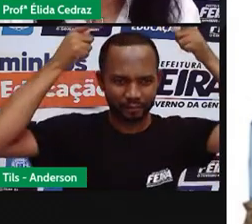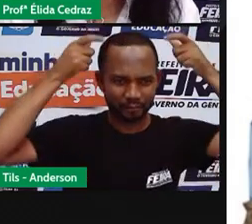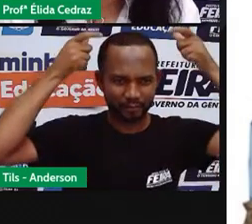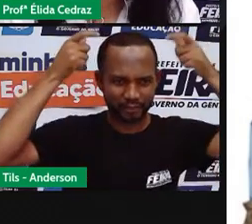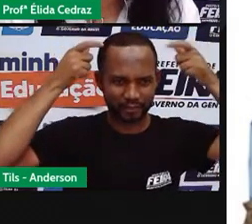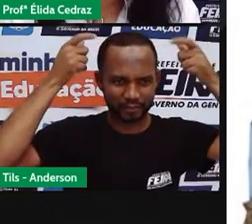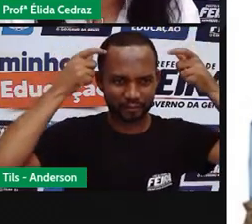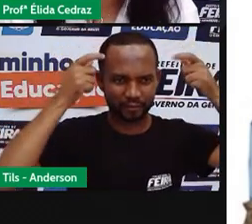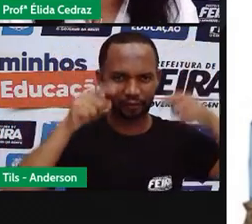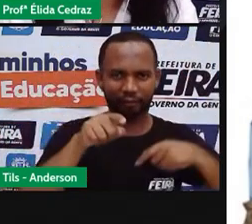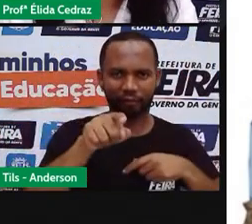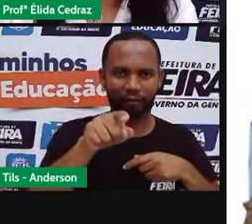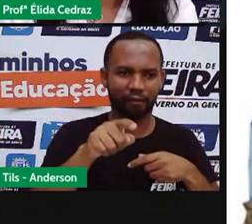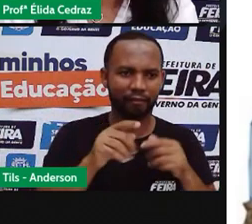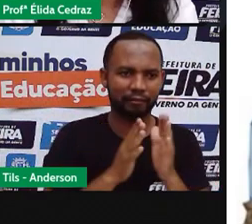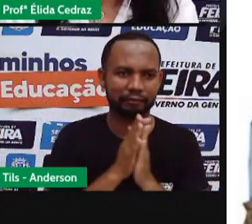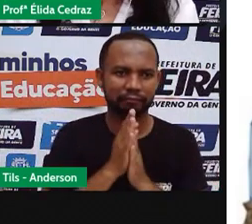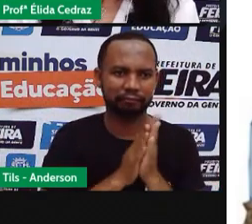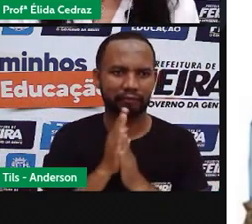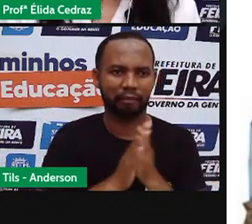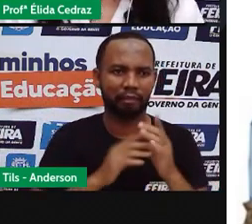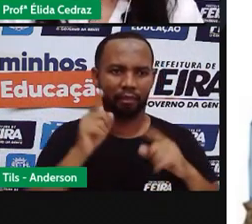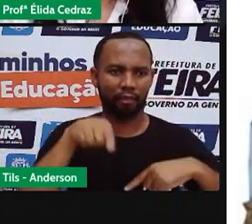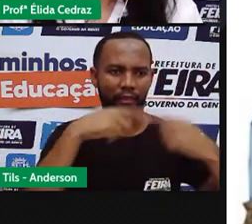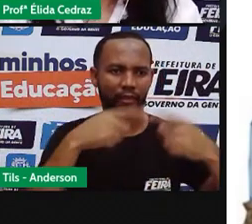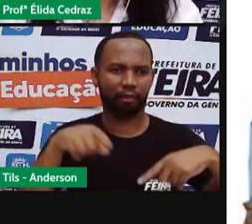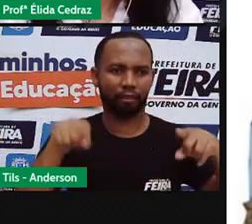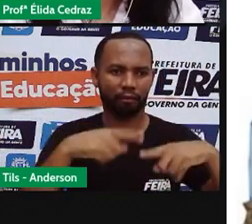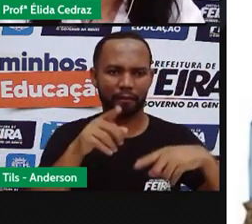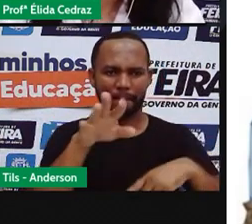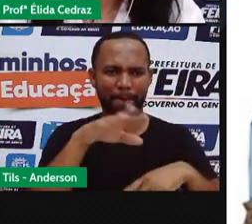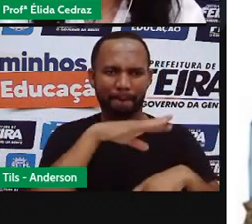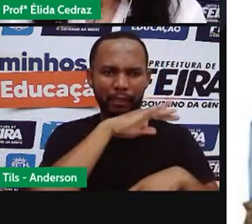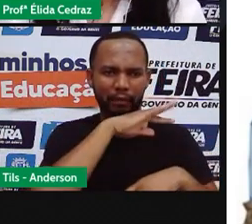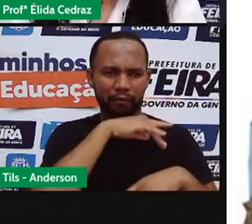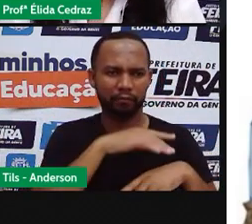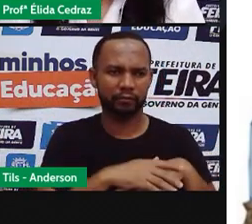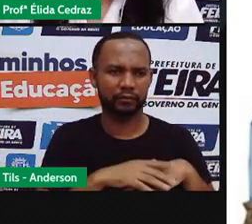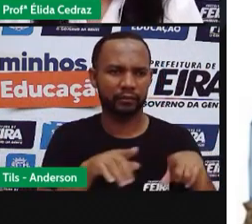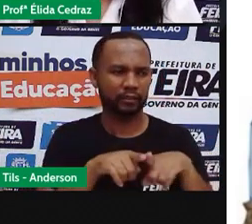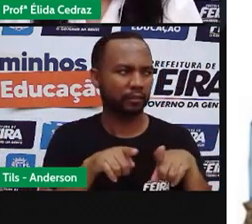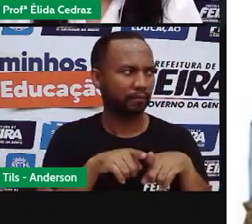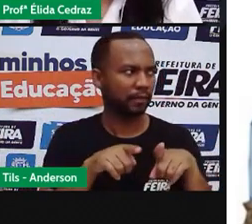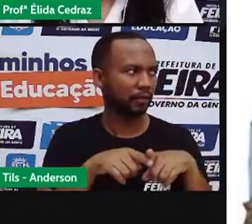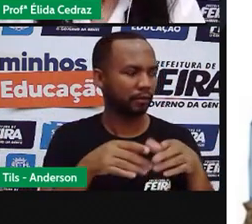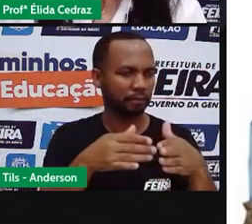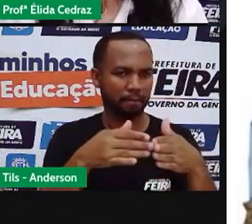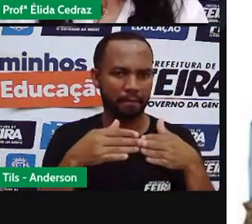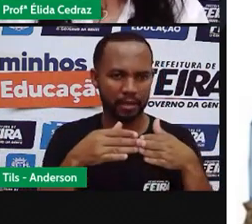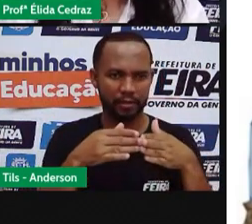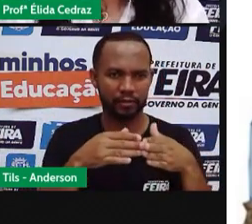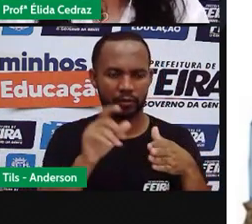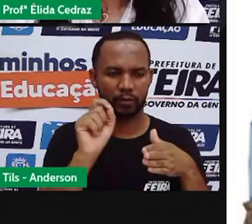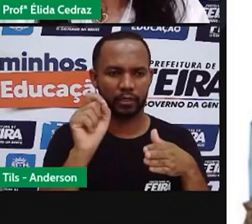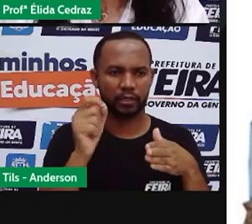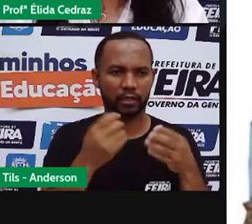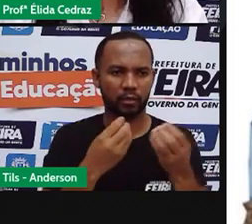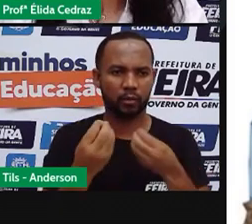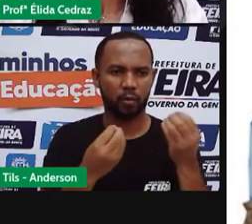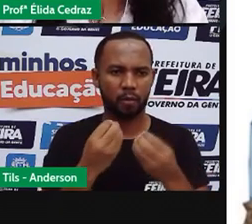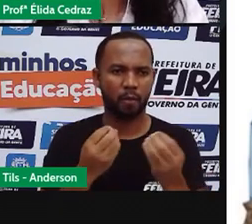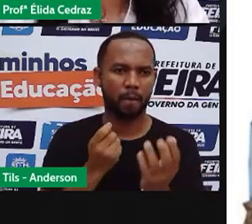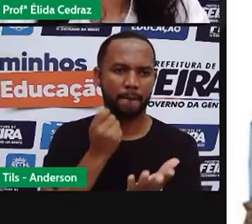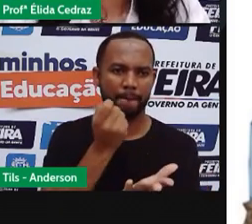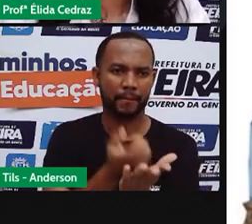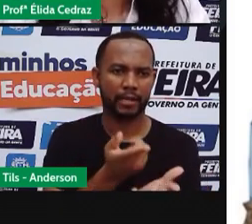uma bruxa ou feiticeira. E que ela aparece e faz um pedido a ele. E como pagamento